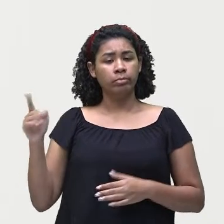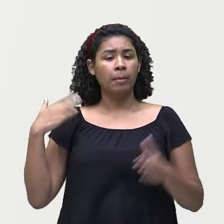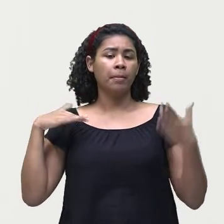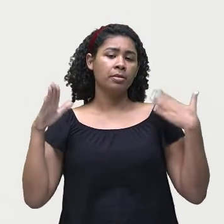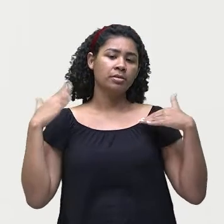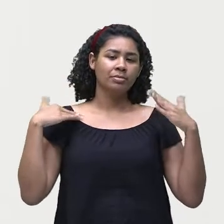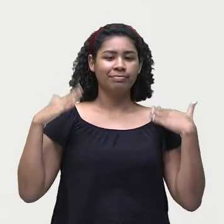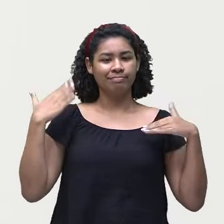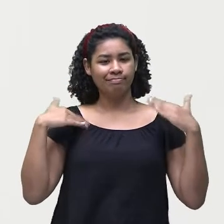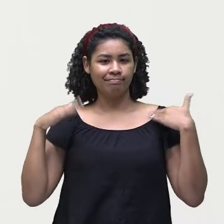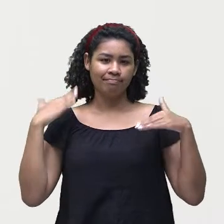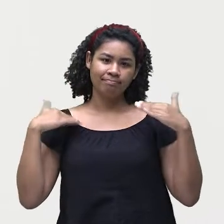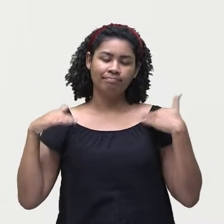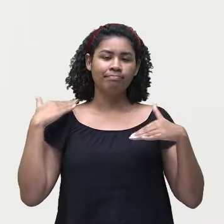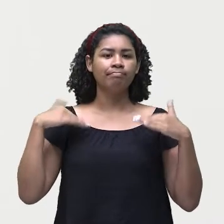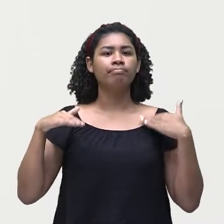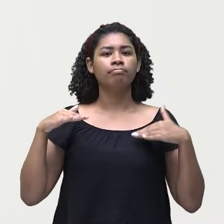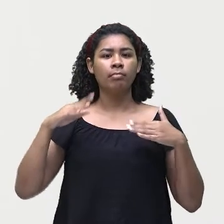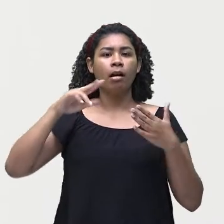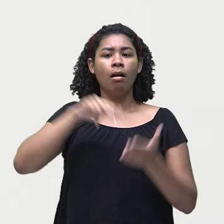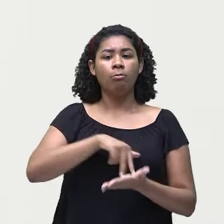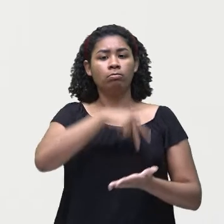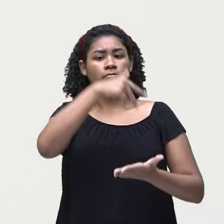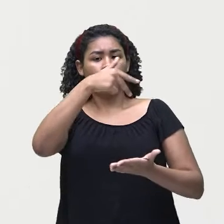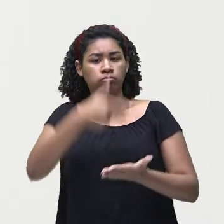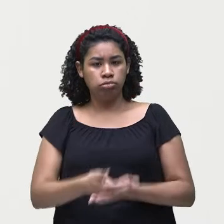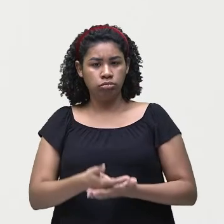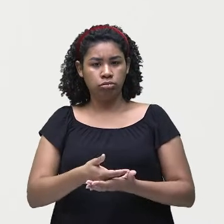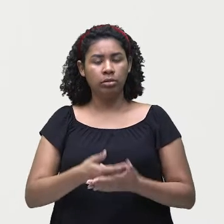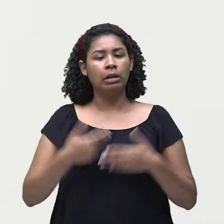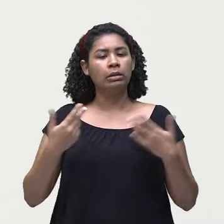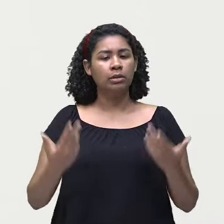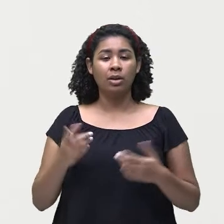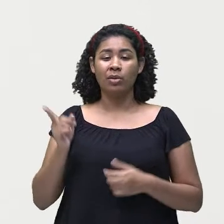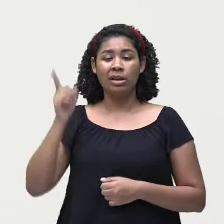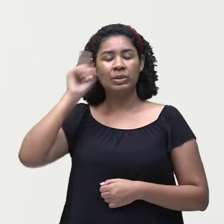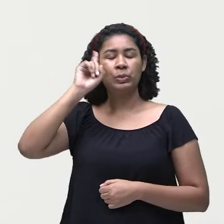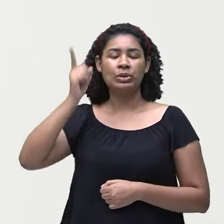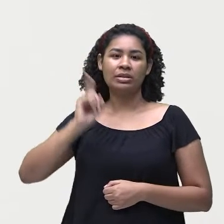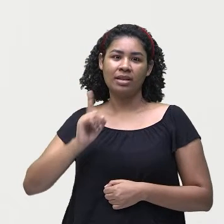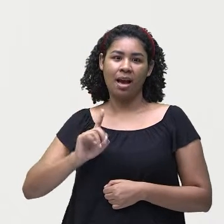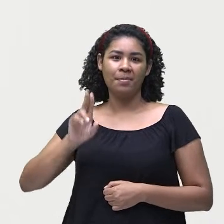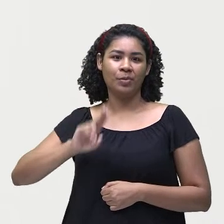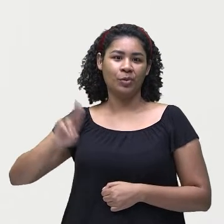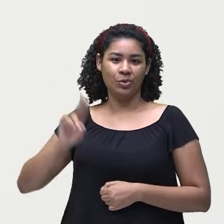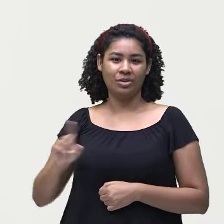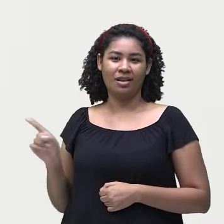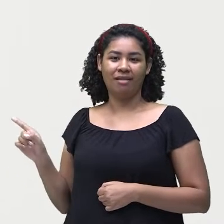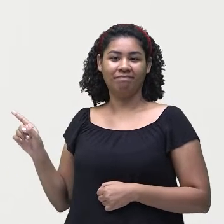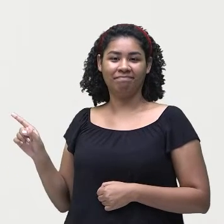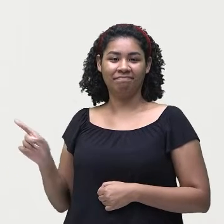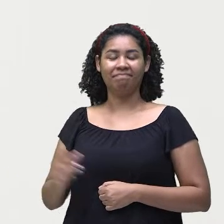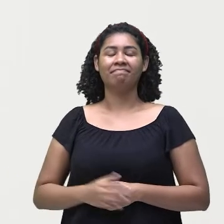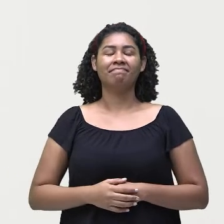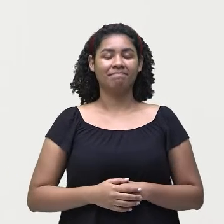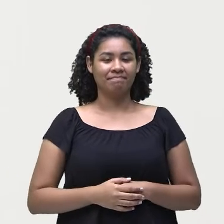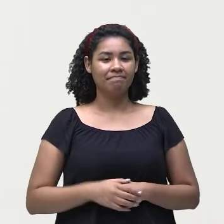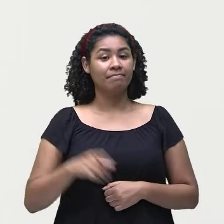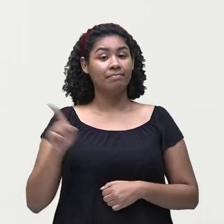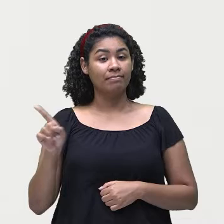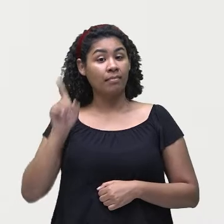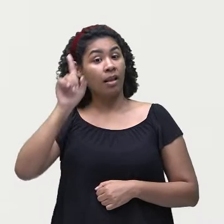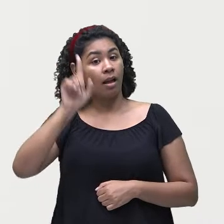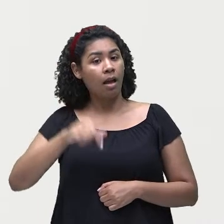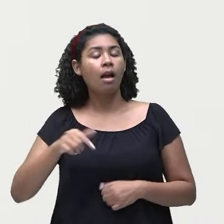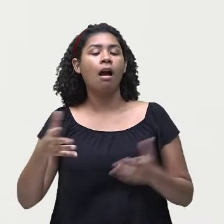patins, caiu, então ele não tem essa habilidade. Nós estamos falando sobre habilidades que as pessoas